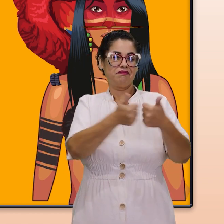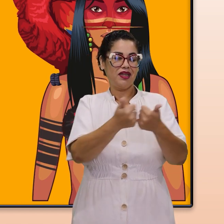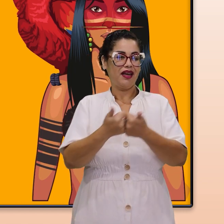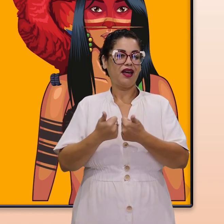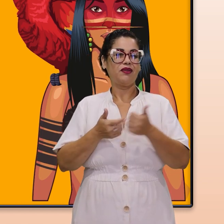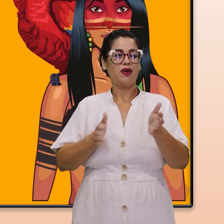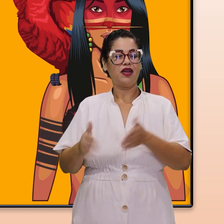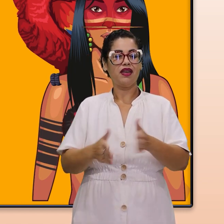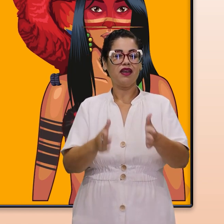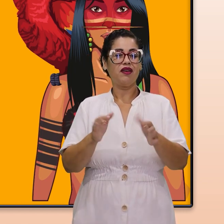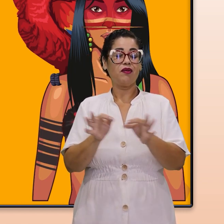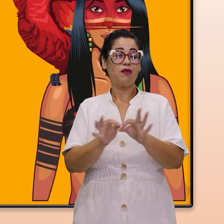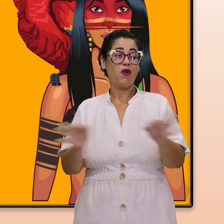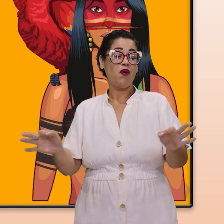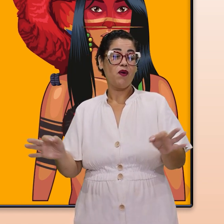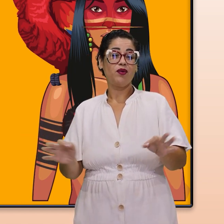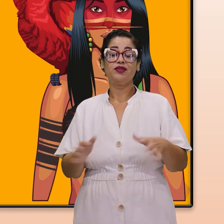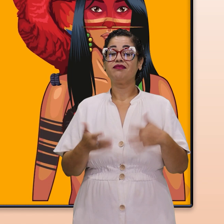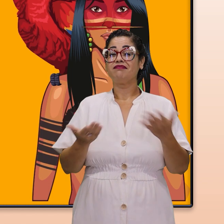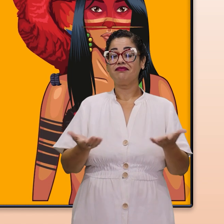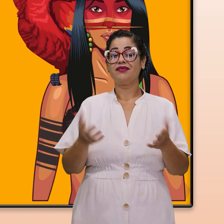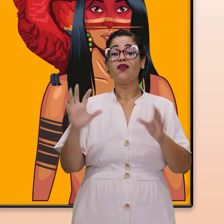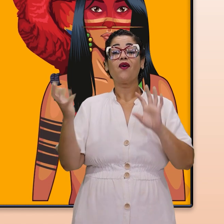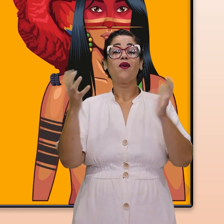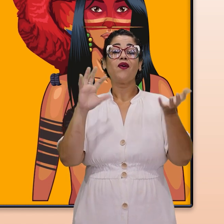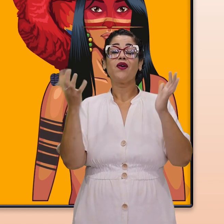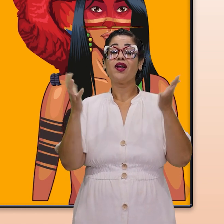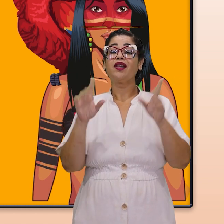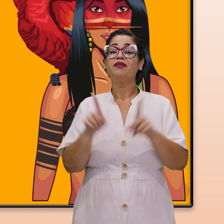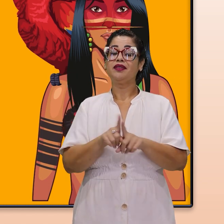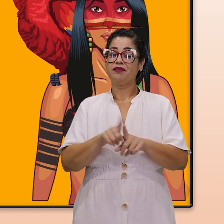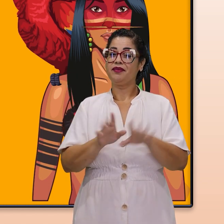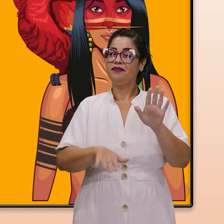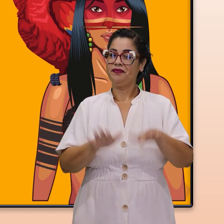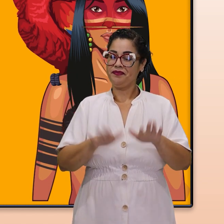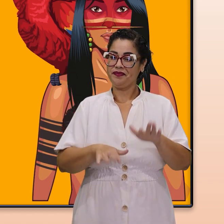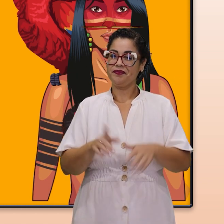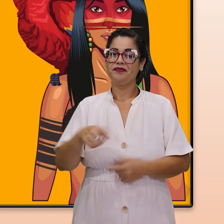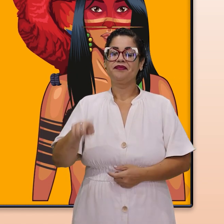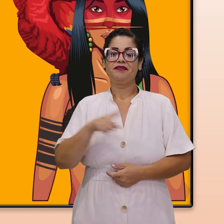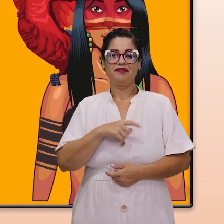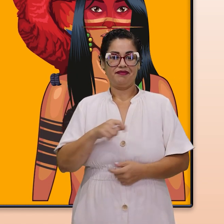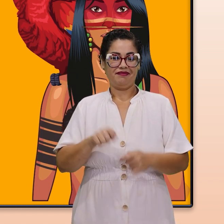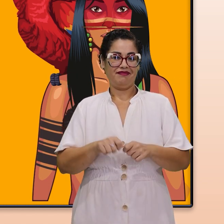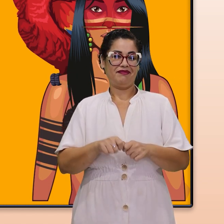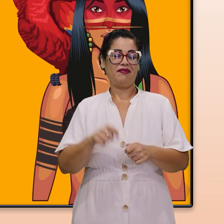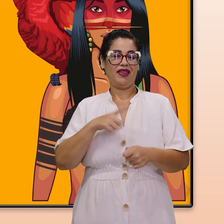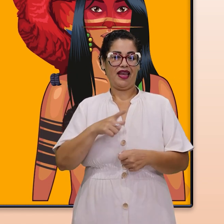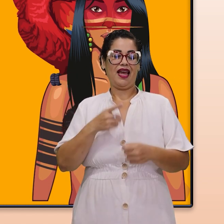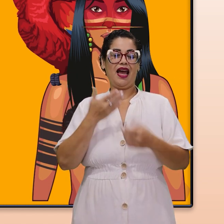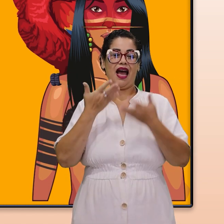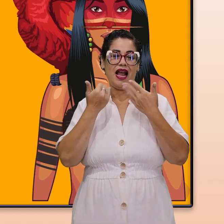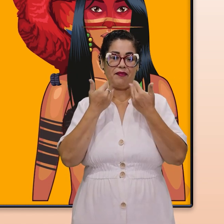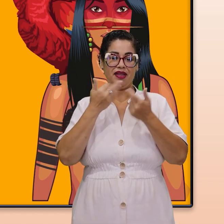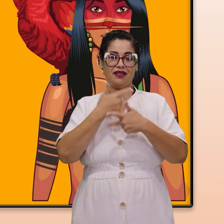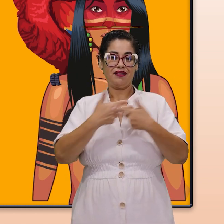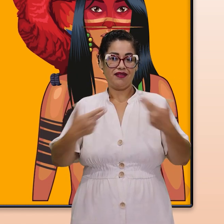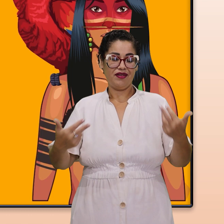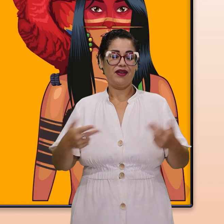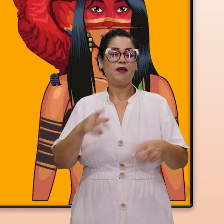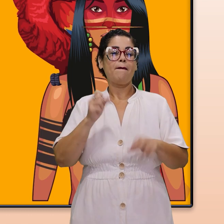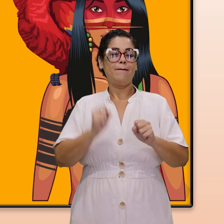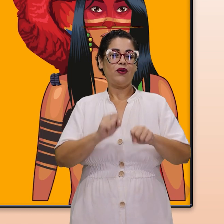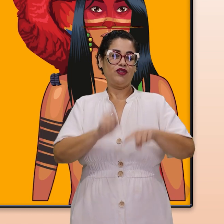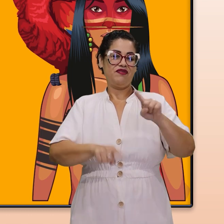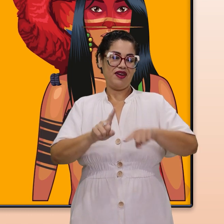rios ou mais distante. E o clima da região também vai fazer com que varie a alimentação desses povos